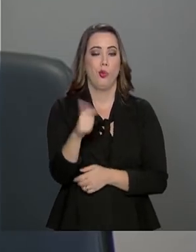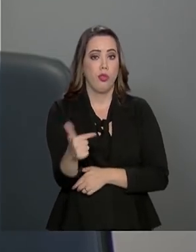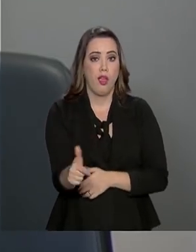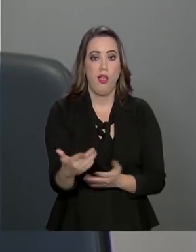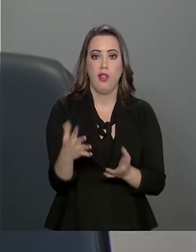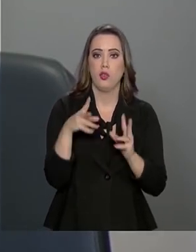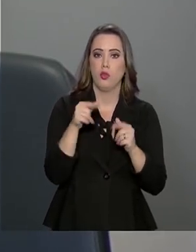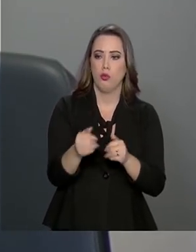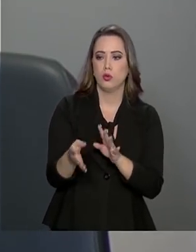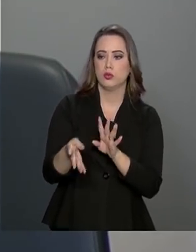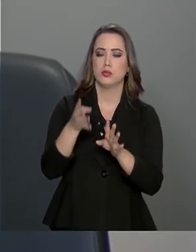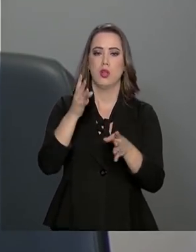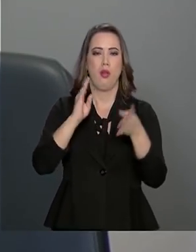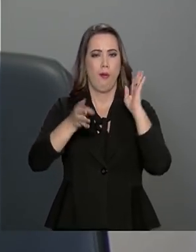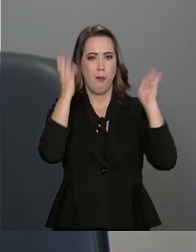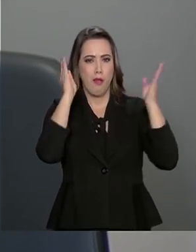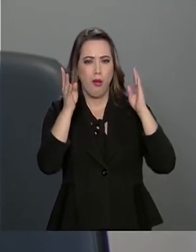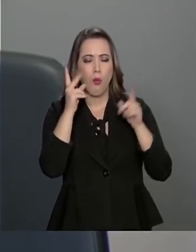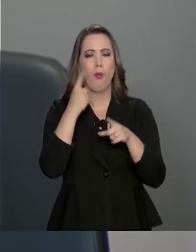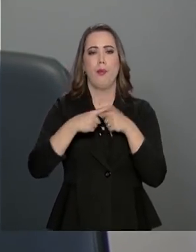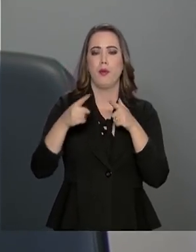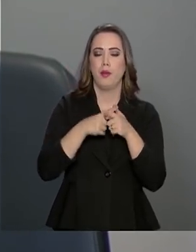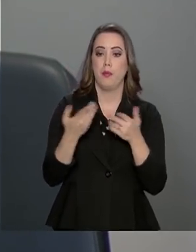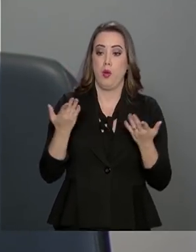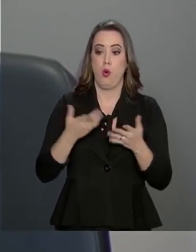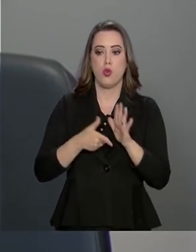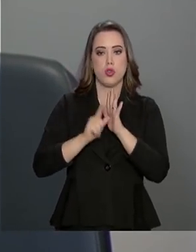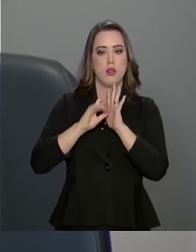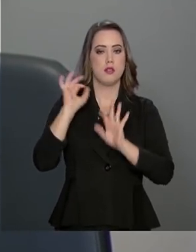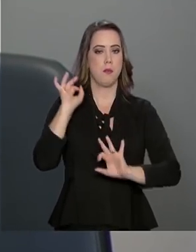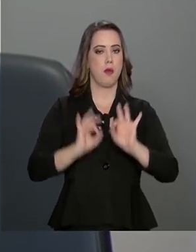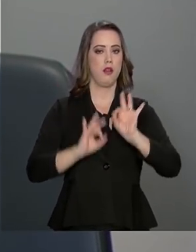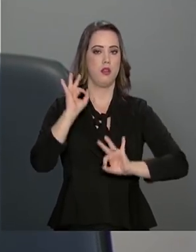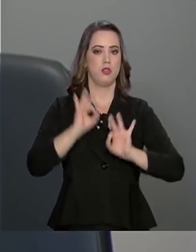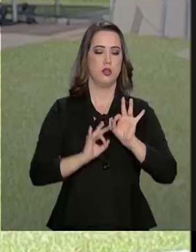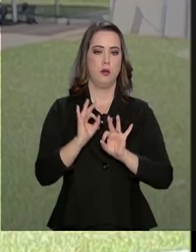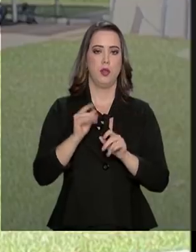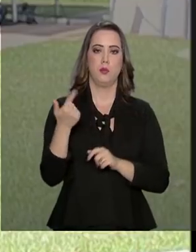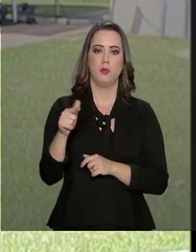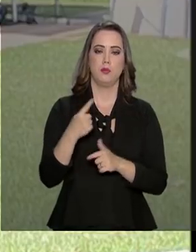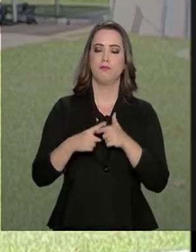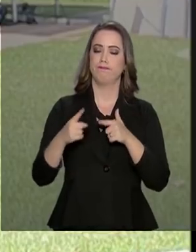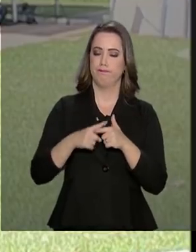tendo toda uma movimentação hoje há planejamento para que isso não aconteça